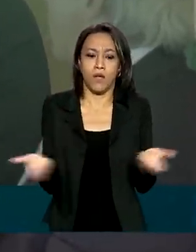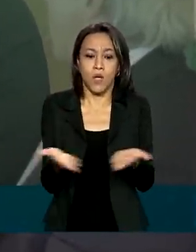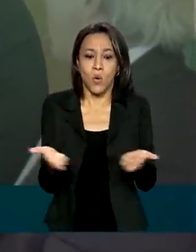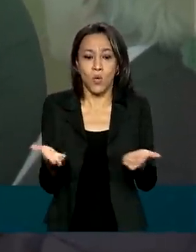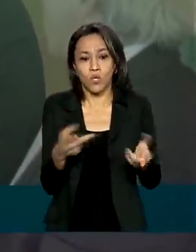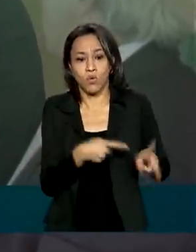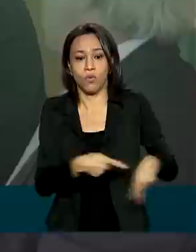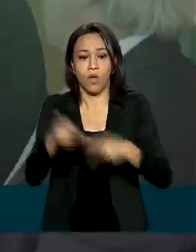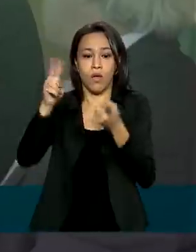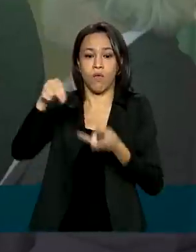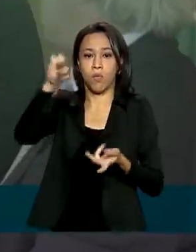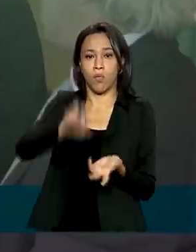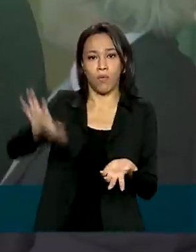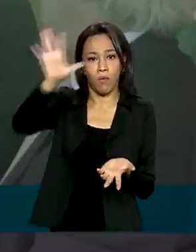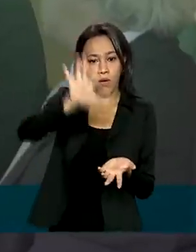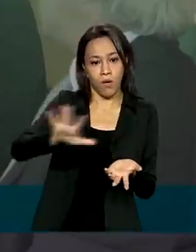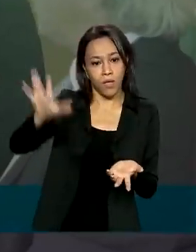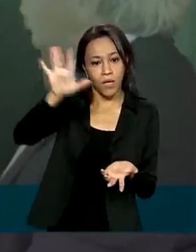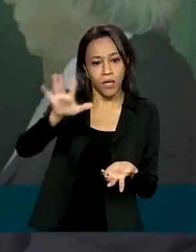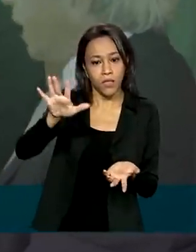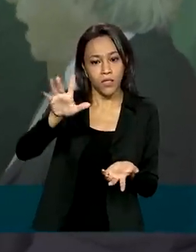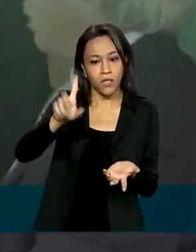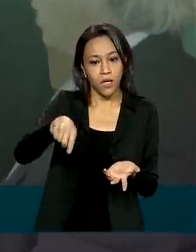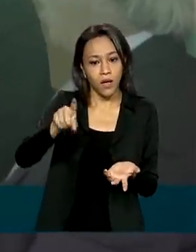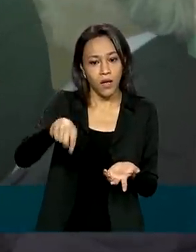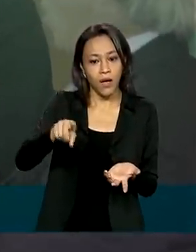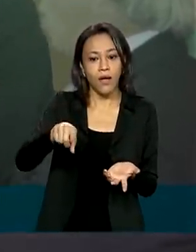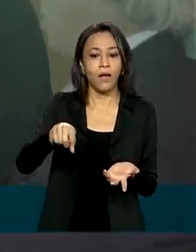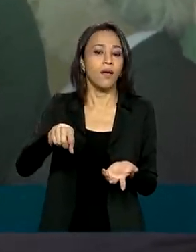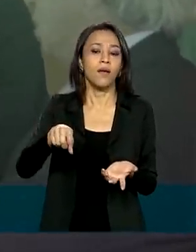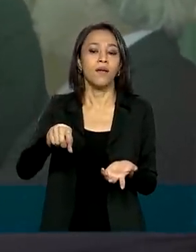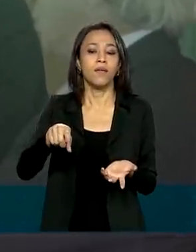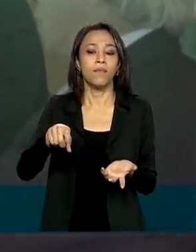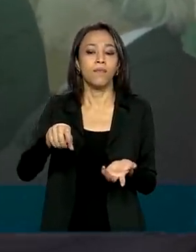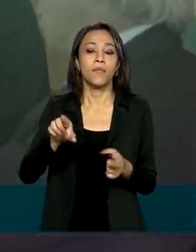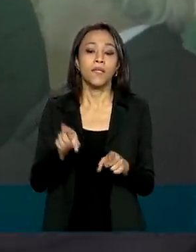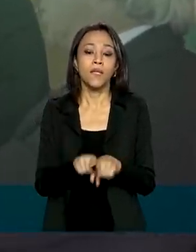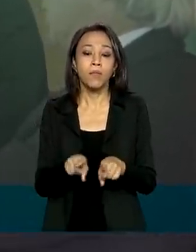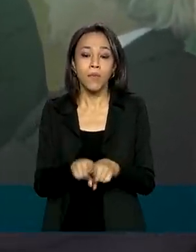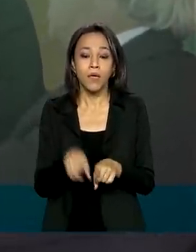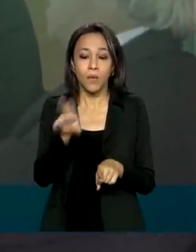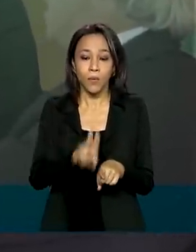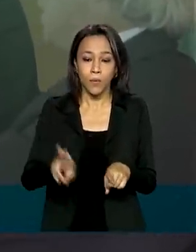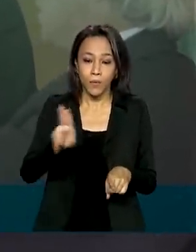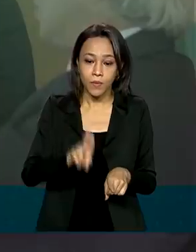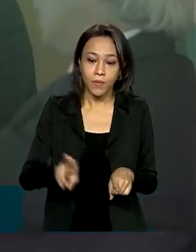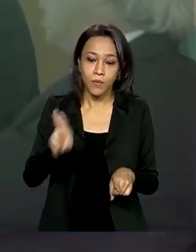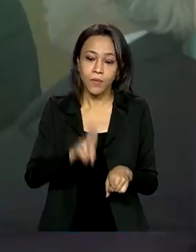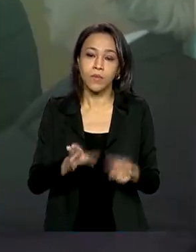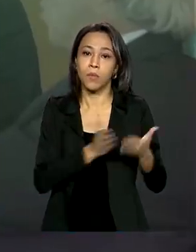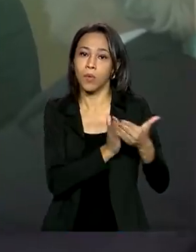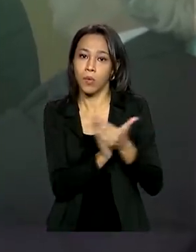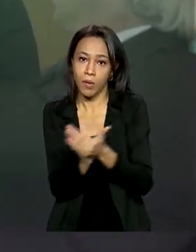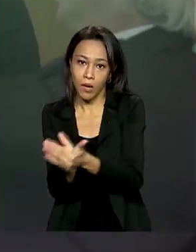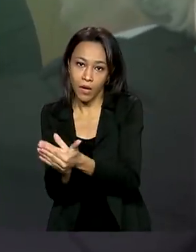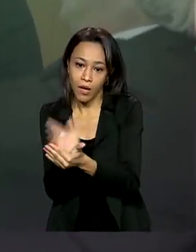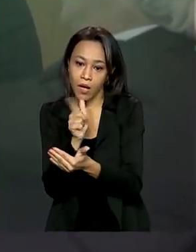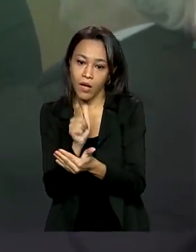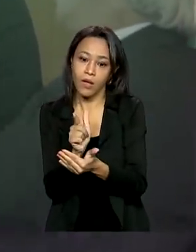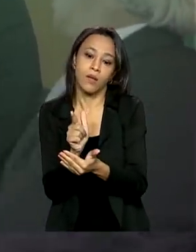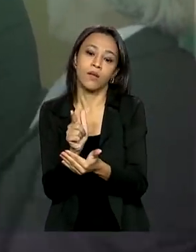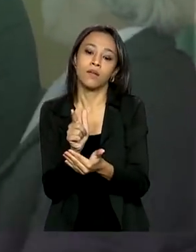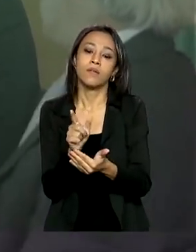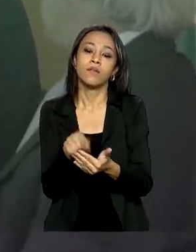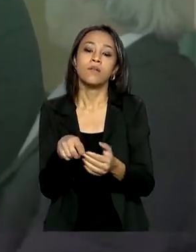para o Nordeste, é rodoviário? Rodoviário, ou mesmo transporte marítimo, mas com custos